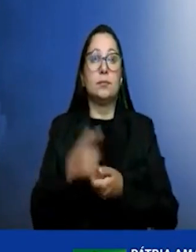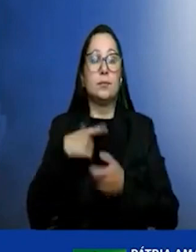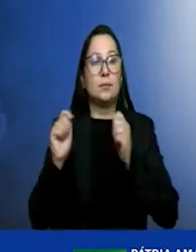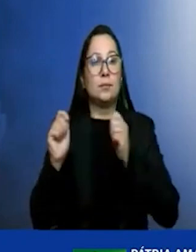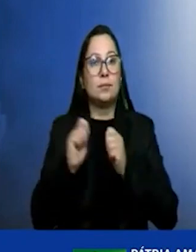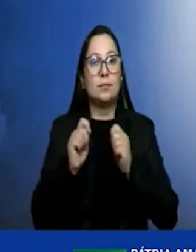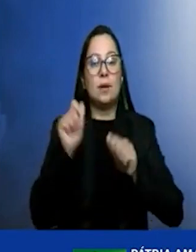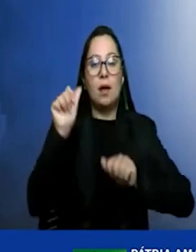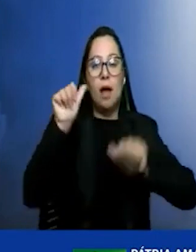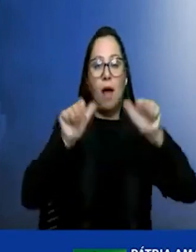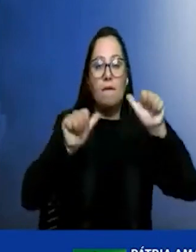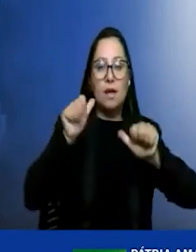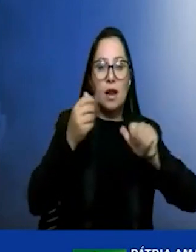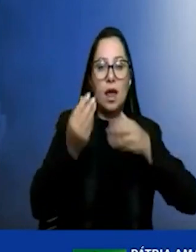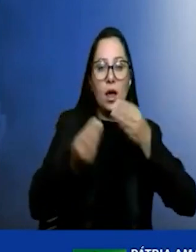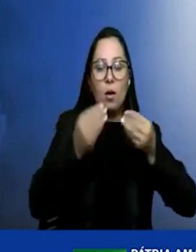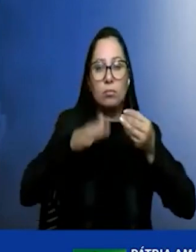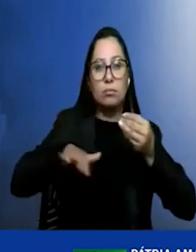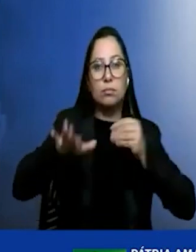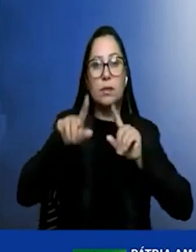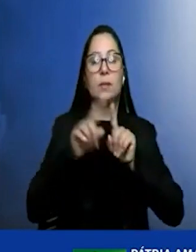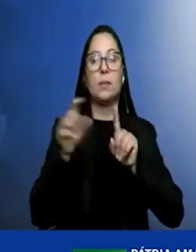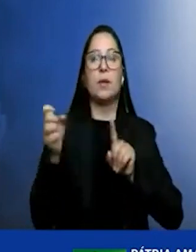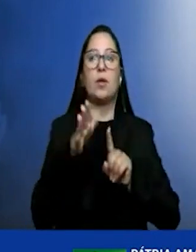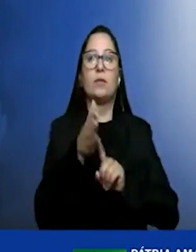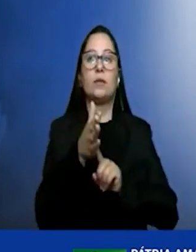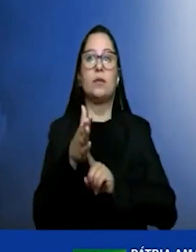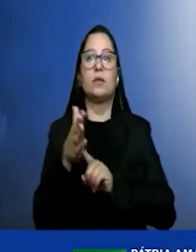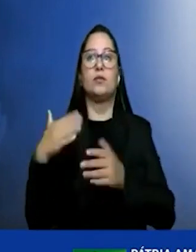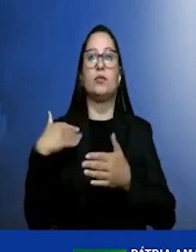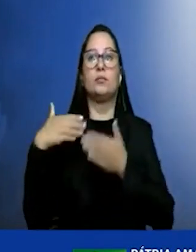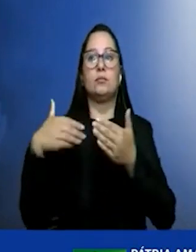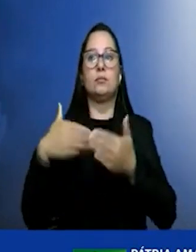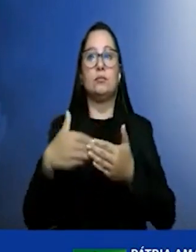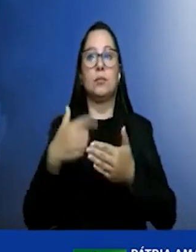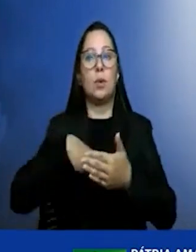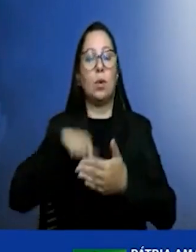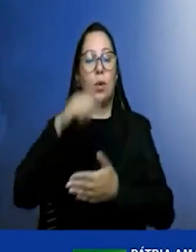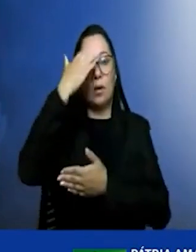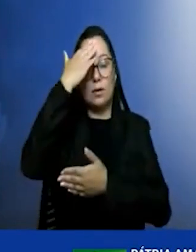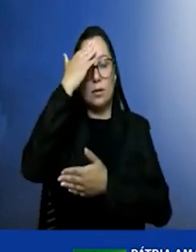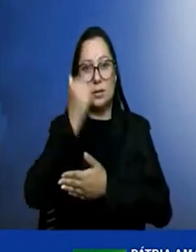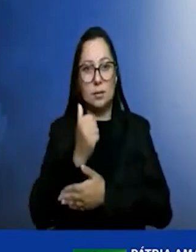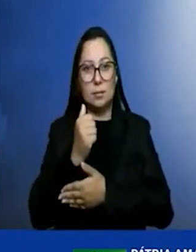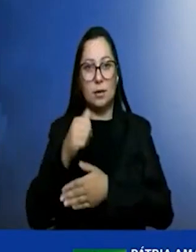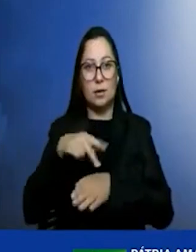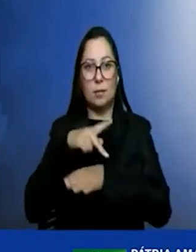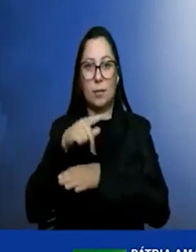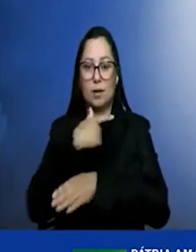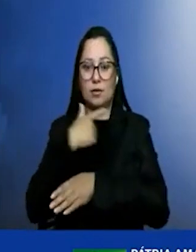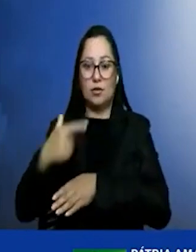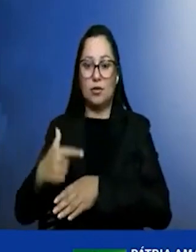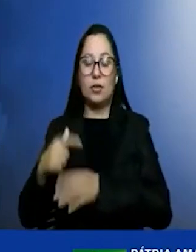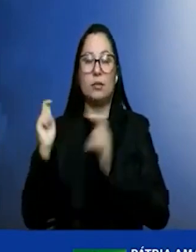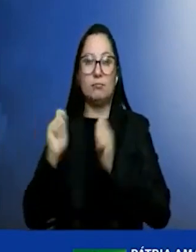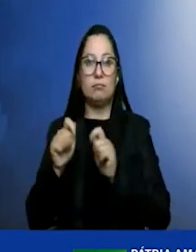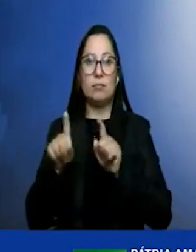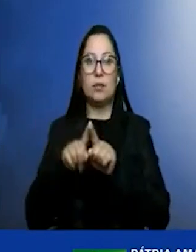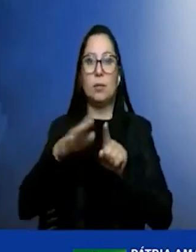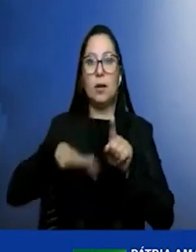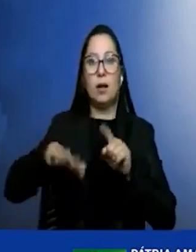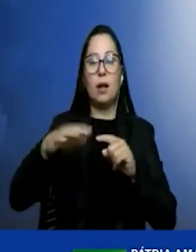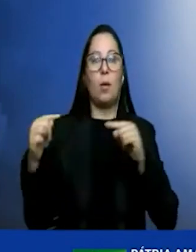todos esses rendimentos e as novas tecnologias em andamento nós sabemos que os chineses vão entrar pesados nesse mercado mesmo porque a